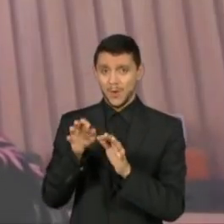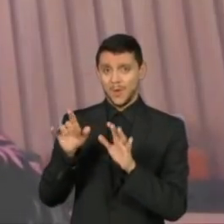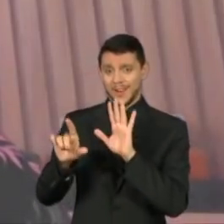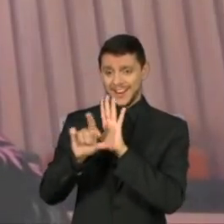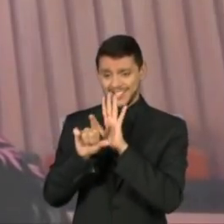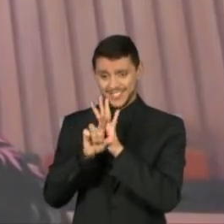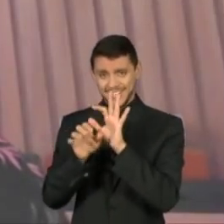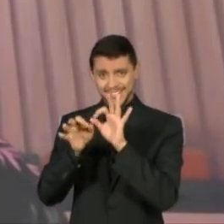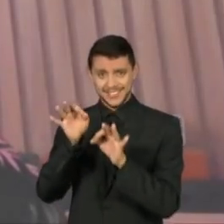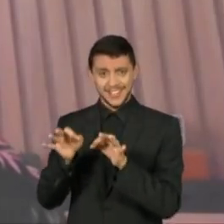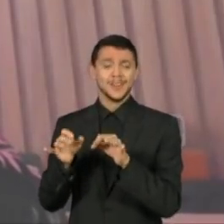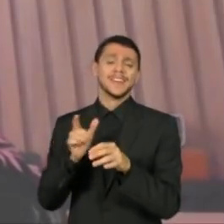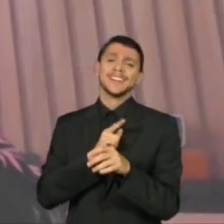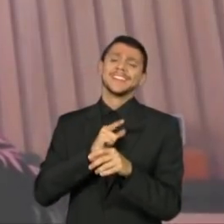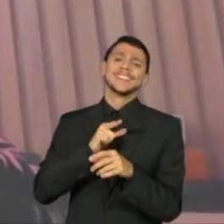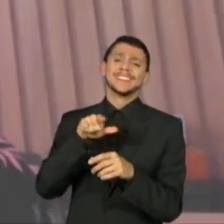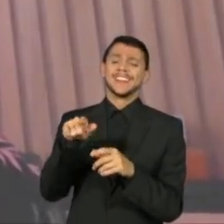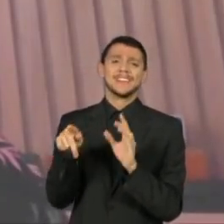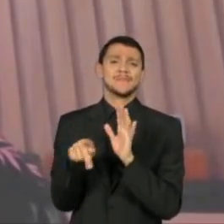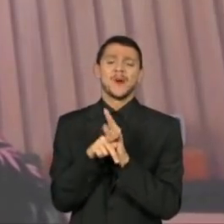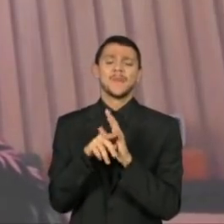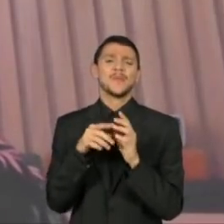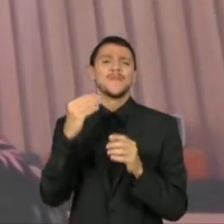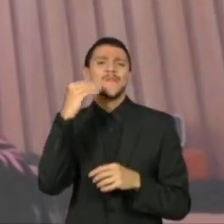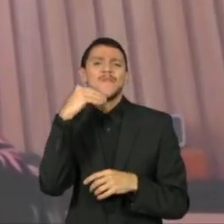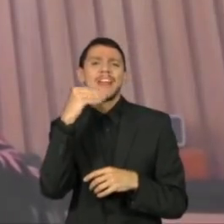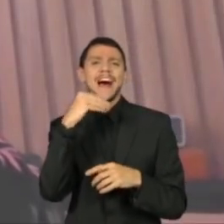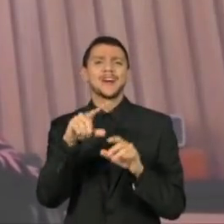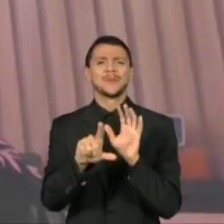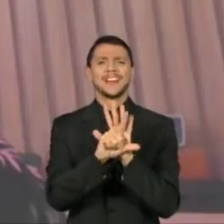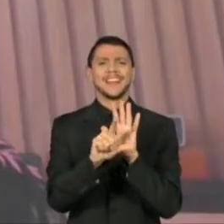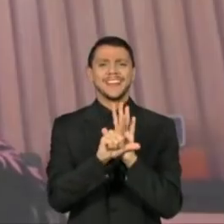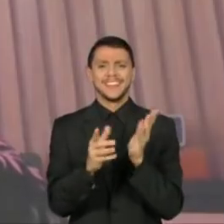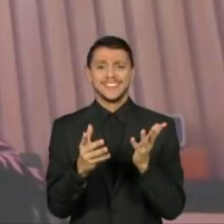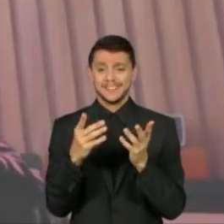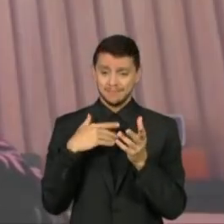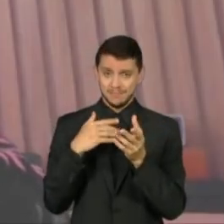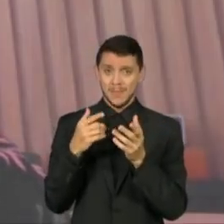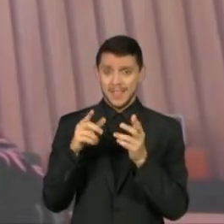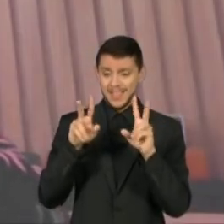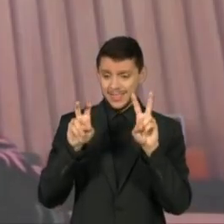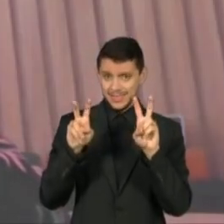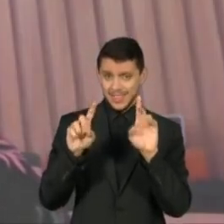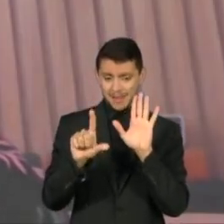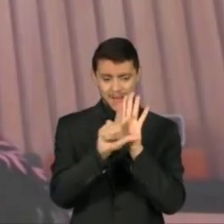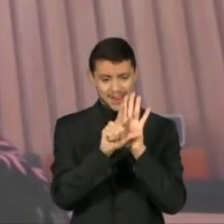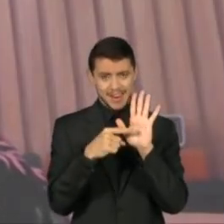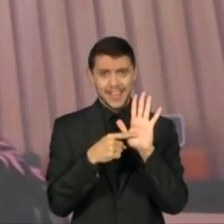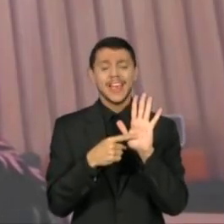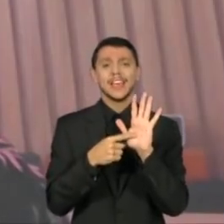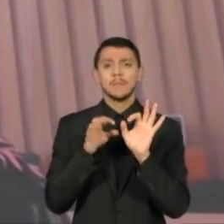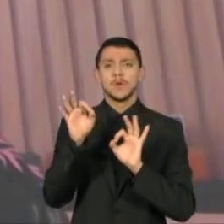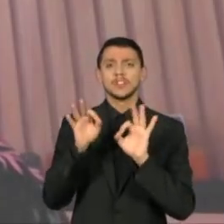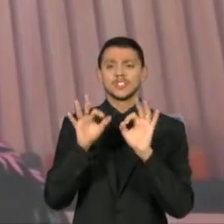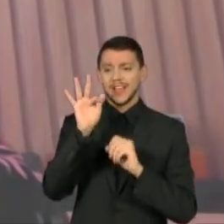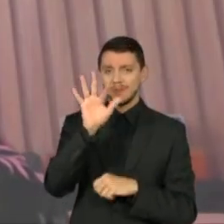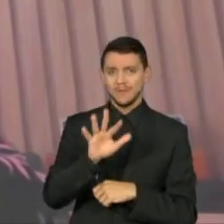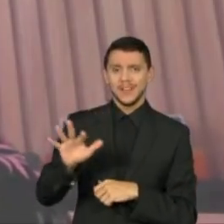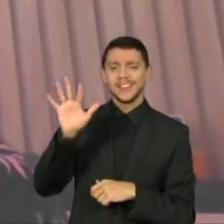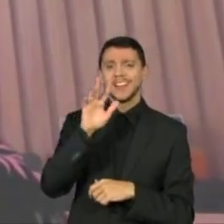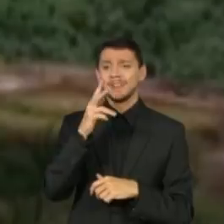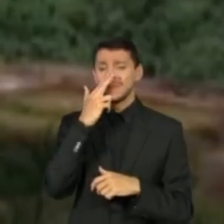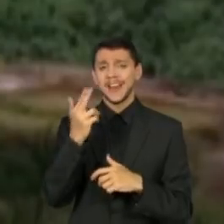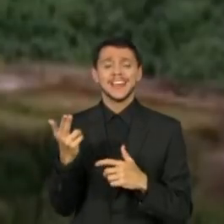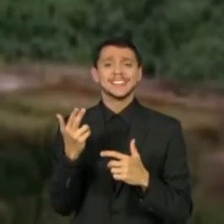colocando em pauta um projeto de lei federal que praticamente acaba com o